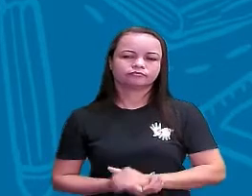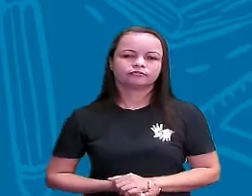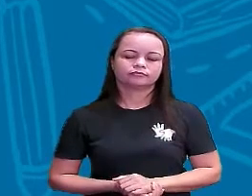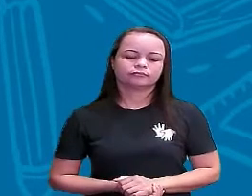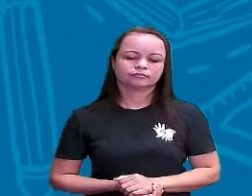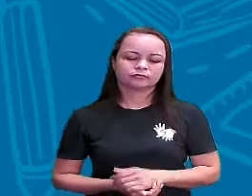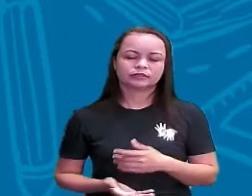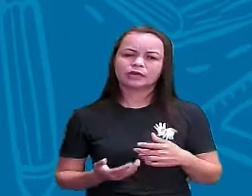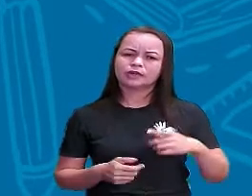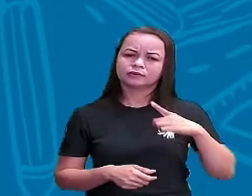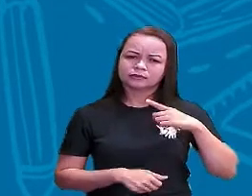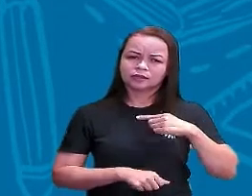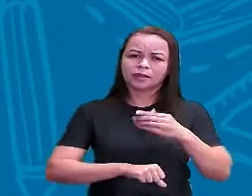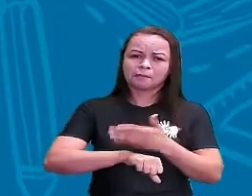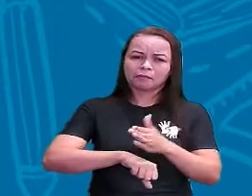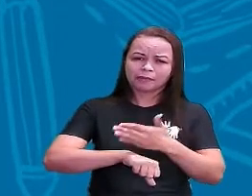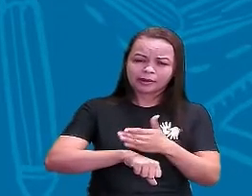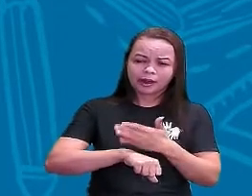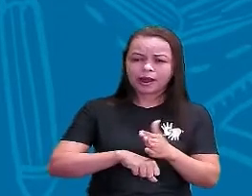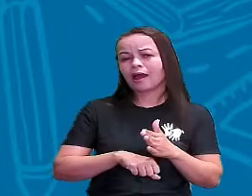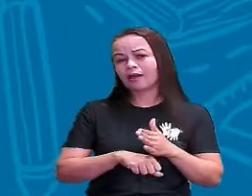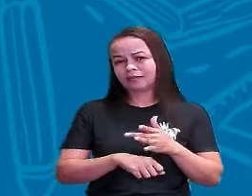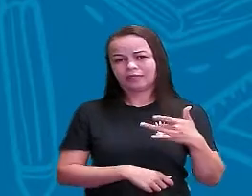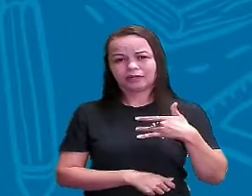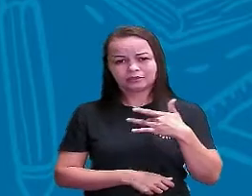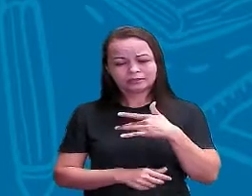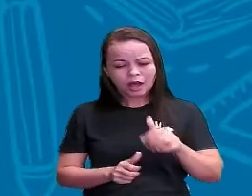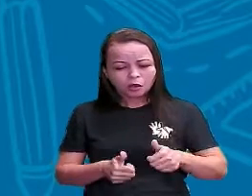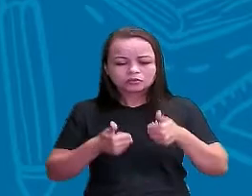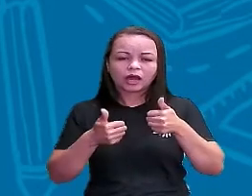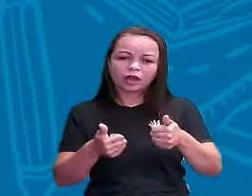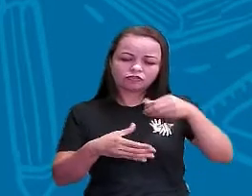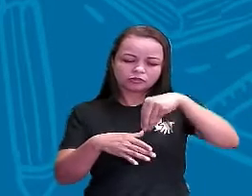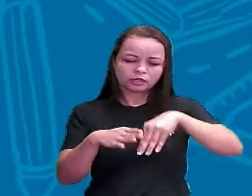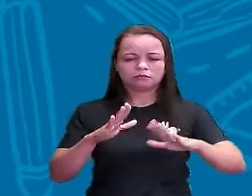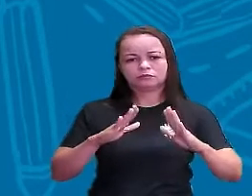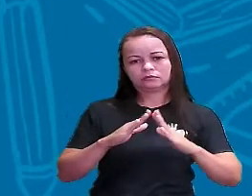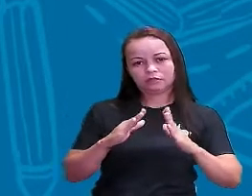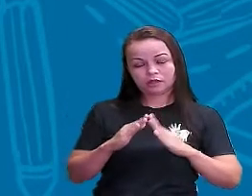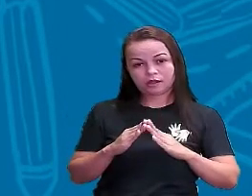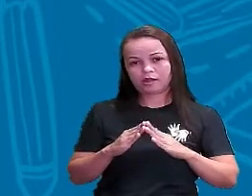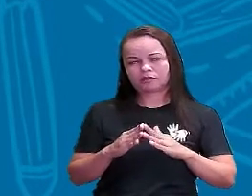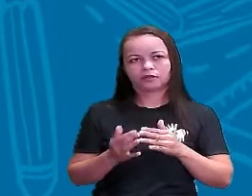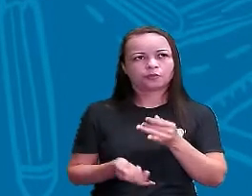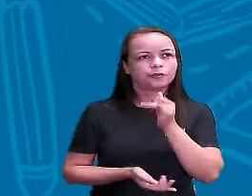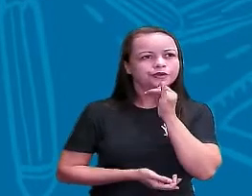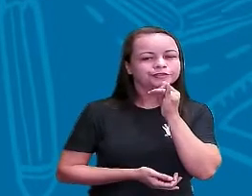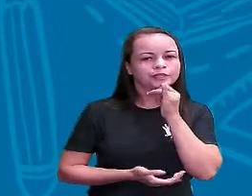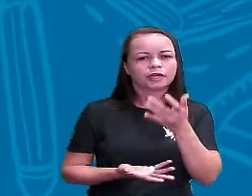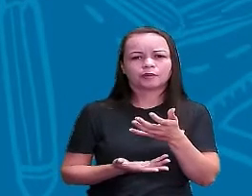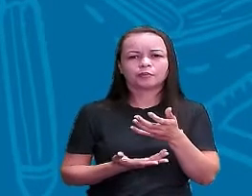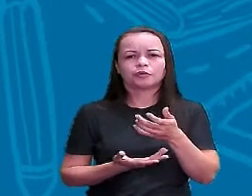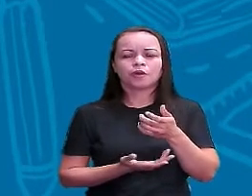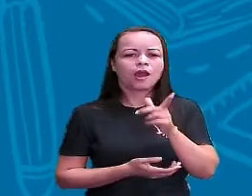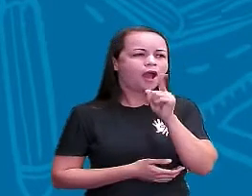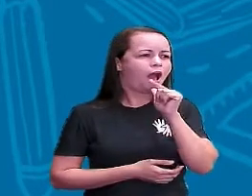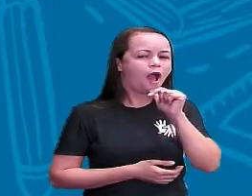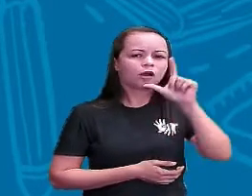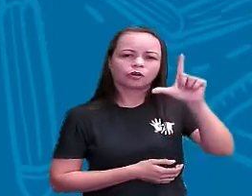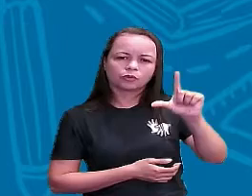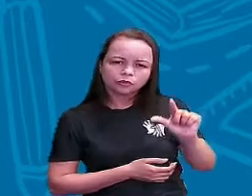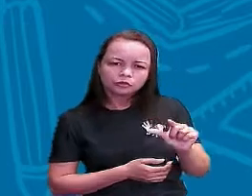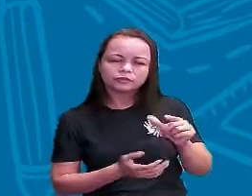Adotar práticas mais saudáveis Dentro de casa Como economizar água